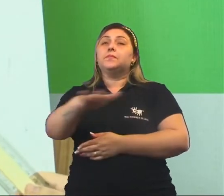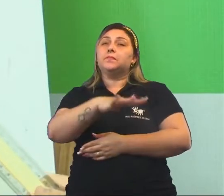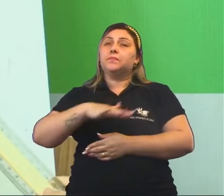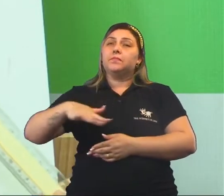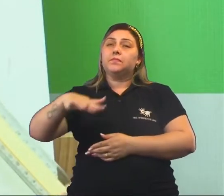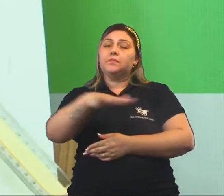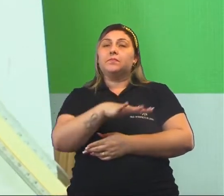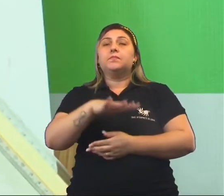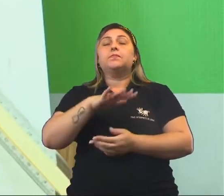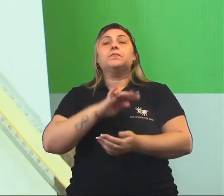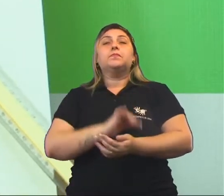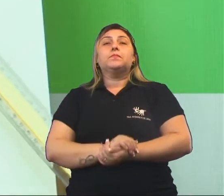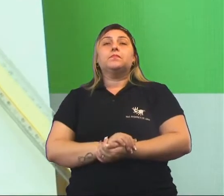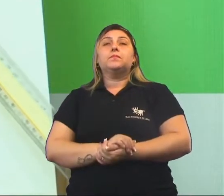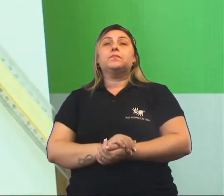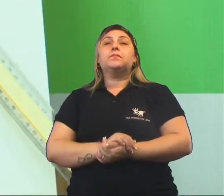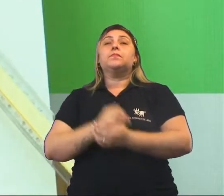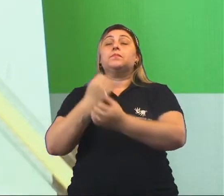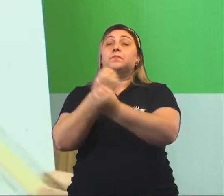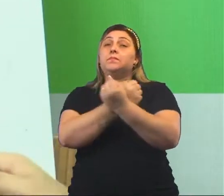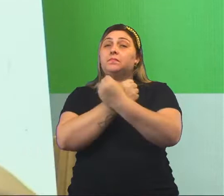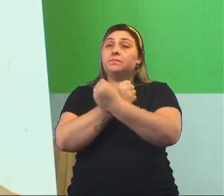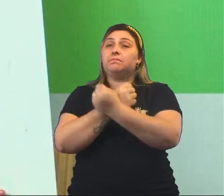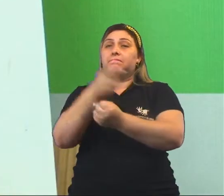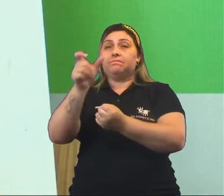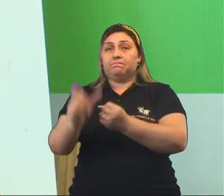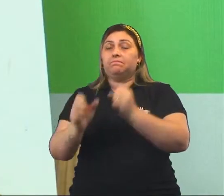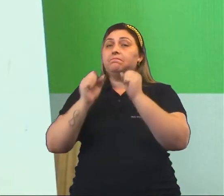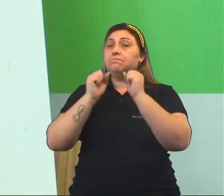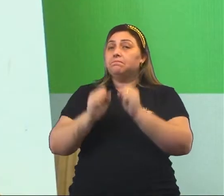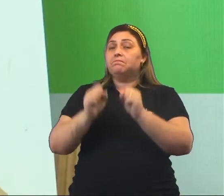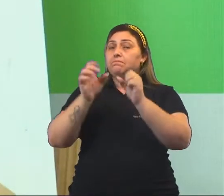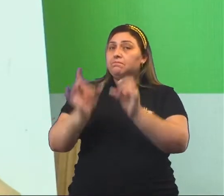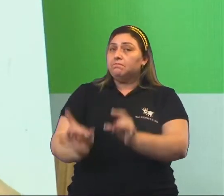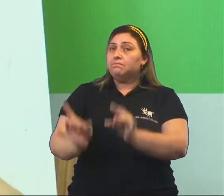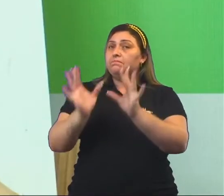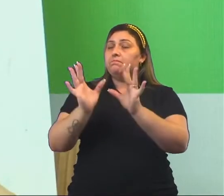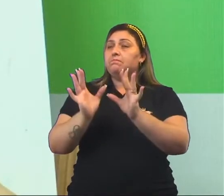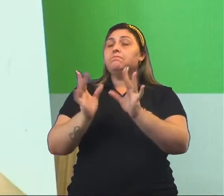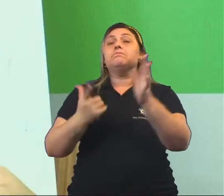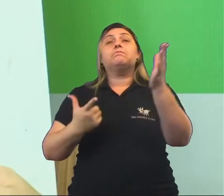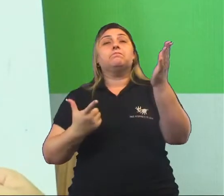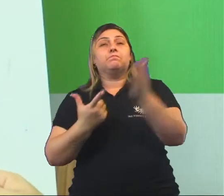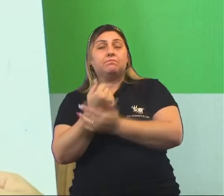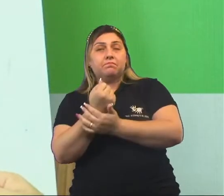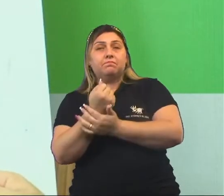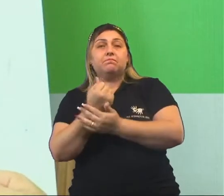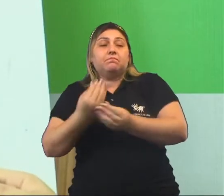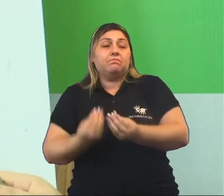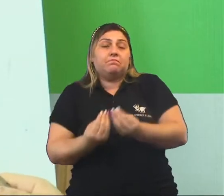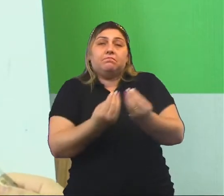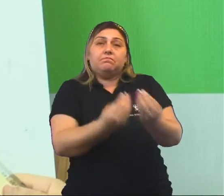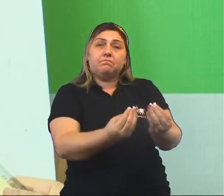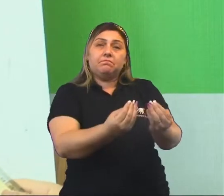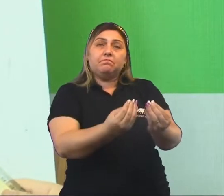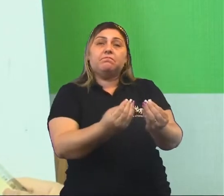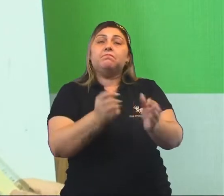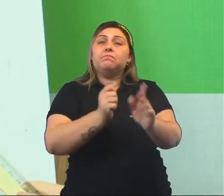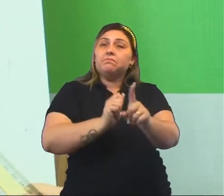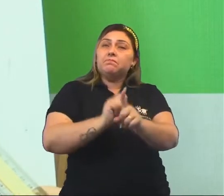em que ela se estabeleceu, o escravizado podia ser vendido, comprado, doado,